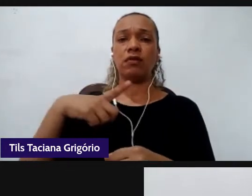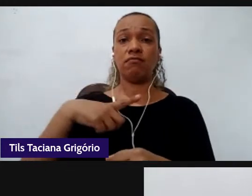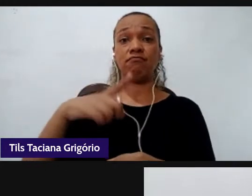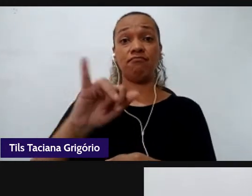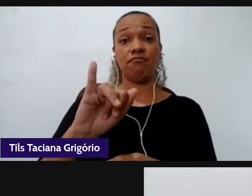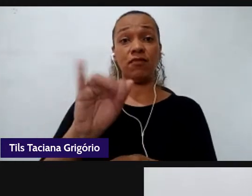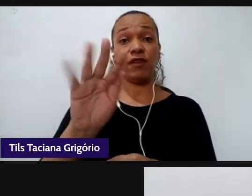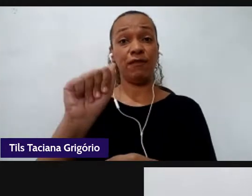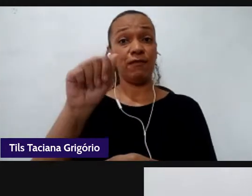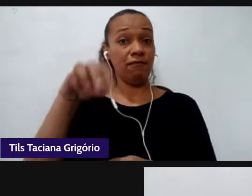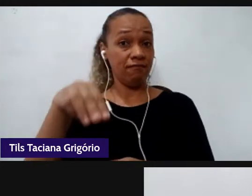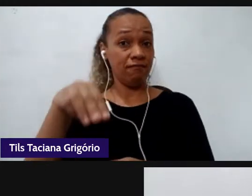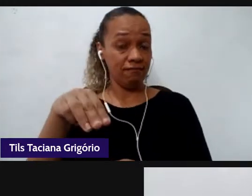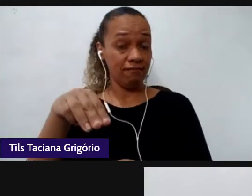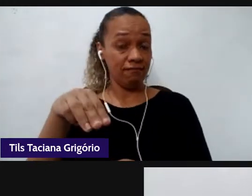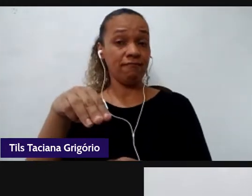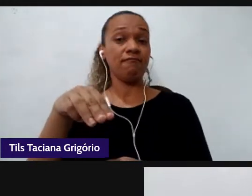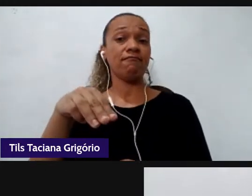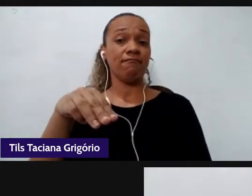atuação